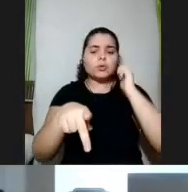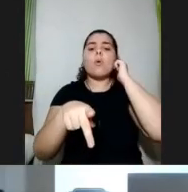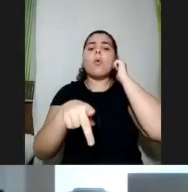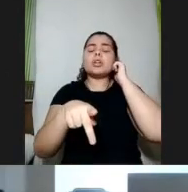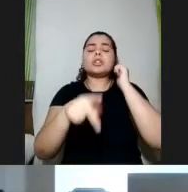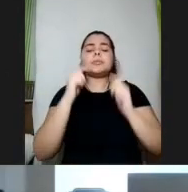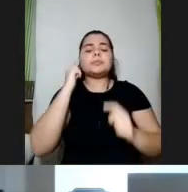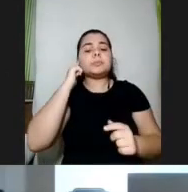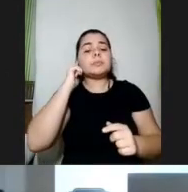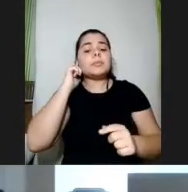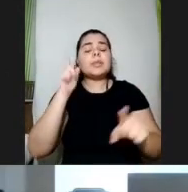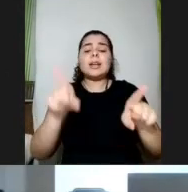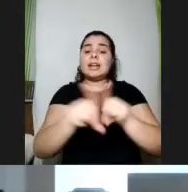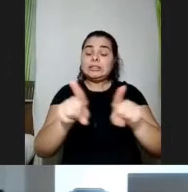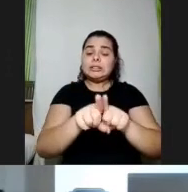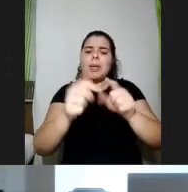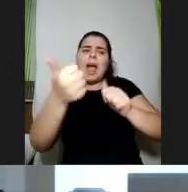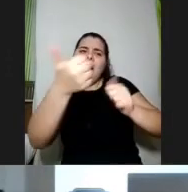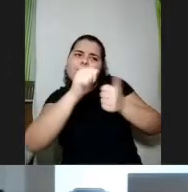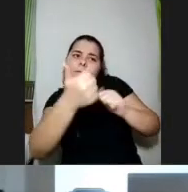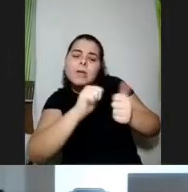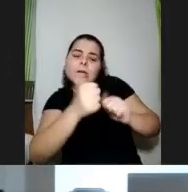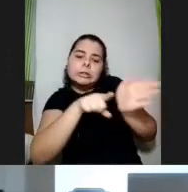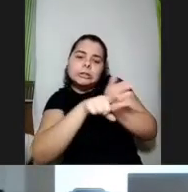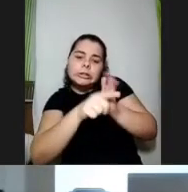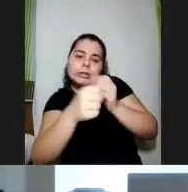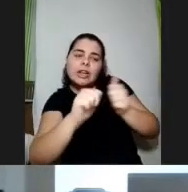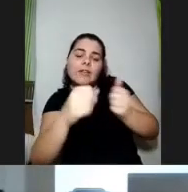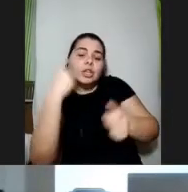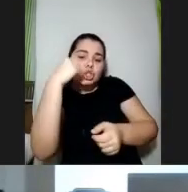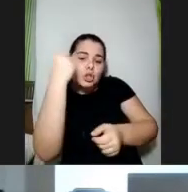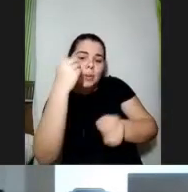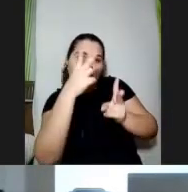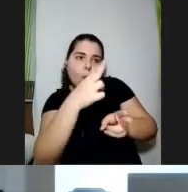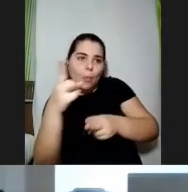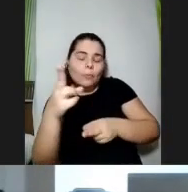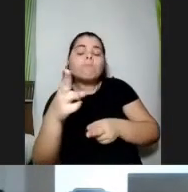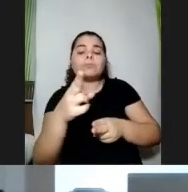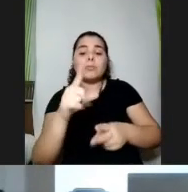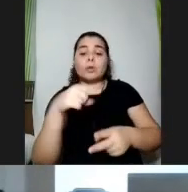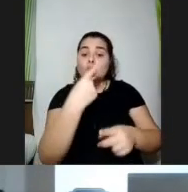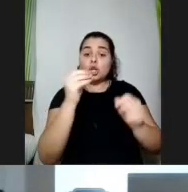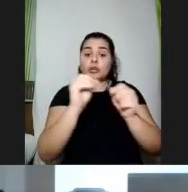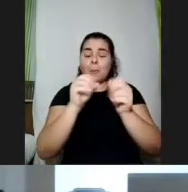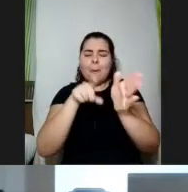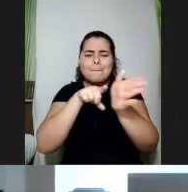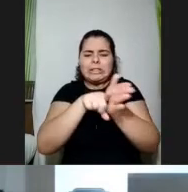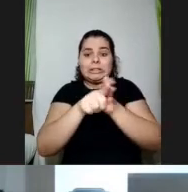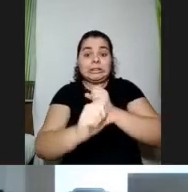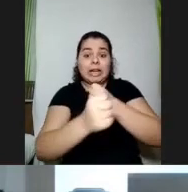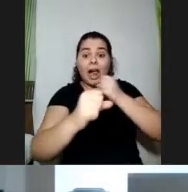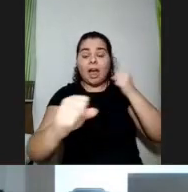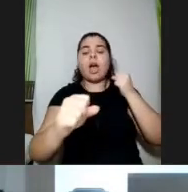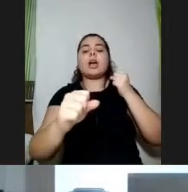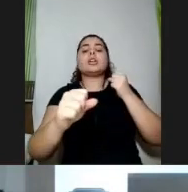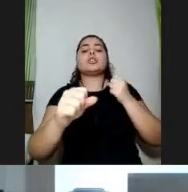universal e acompanhando, avaliando experiências como essa. A gente fez uma pesquisa grande com a Universidade Federal Rural